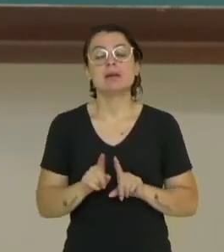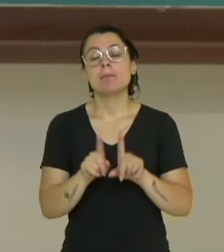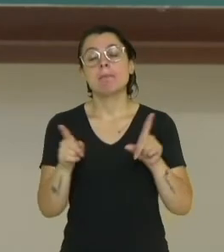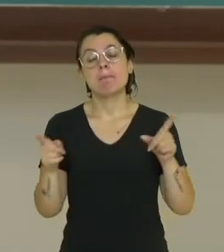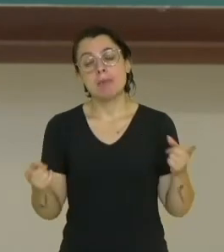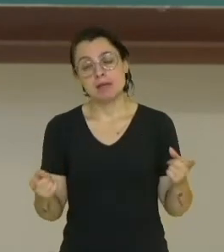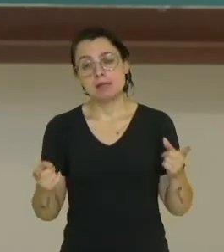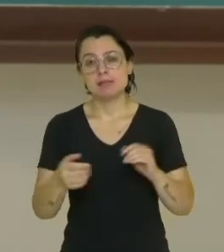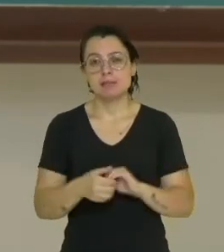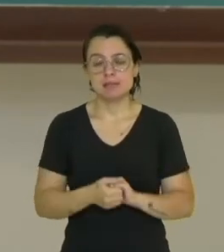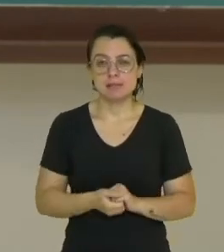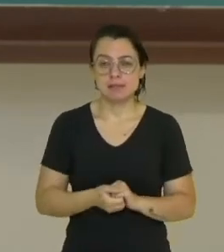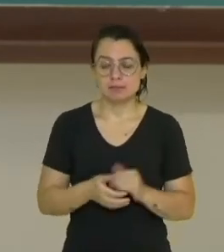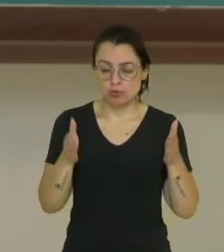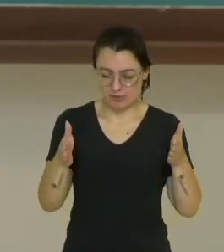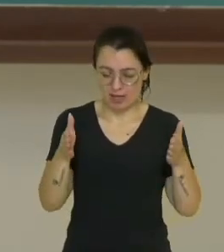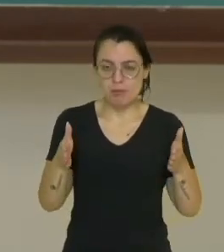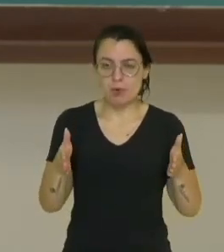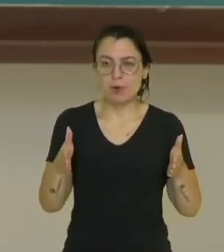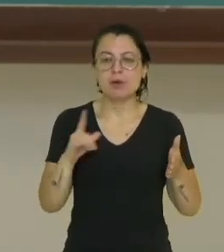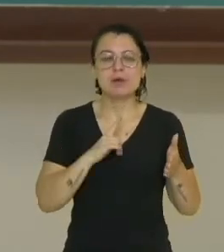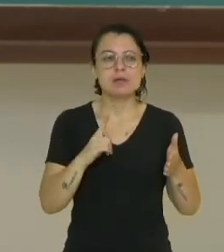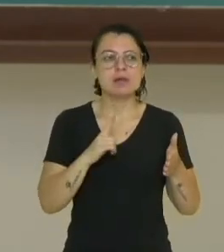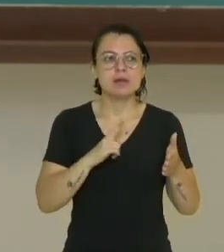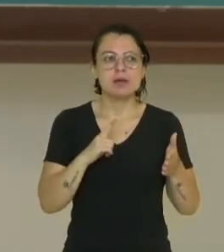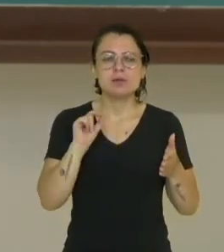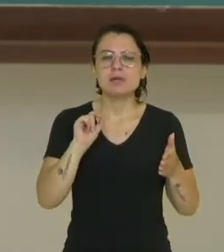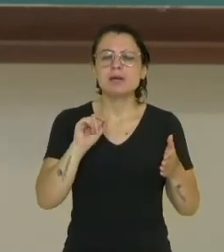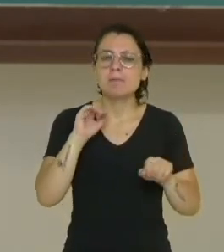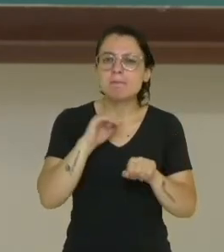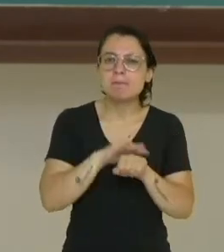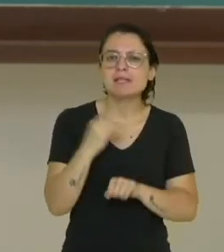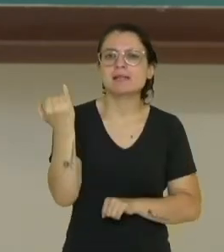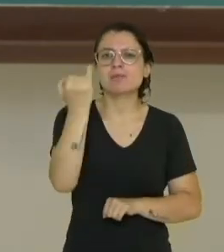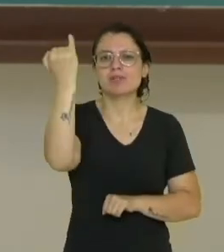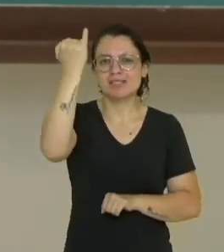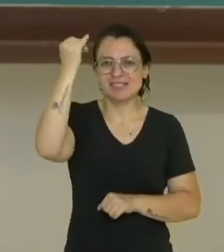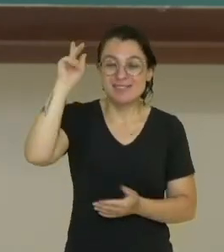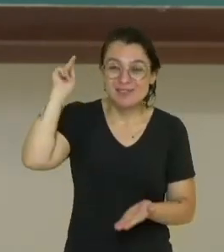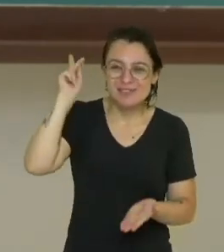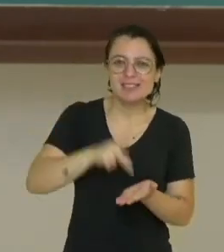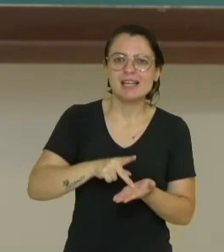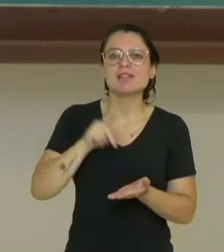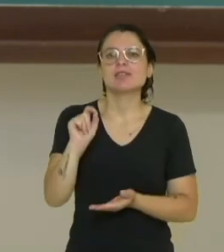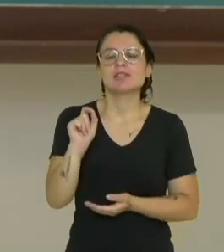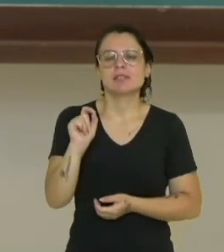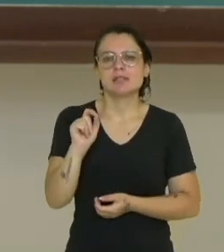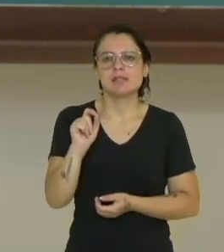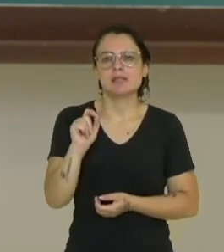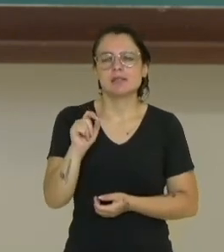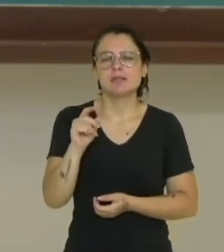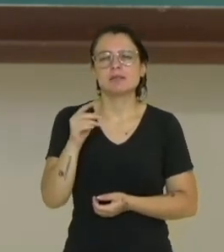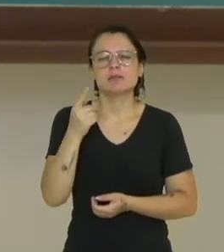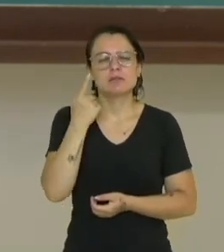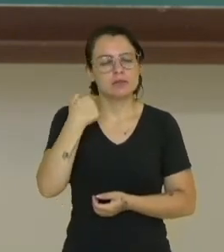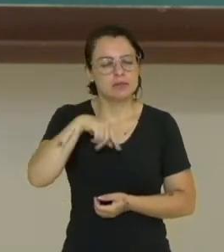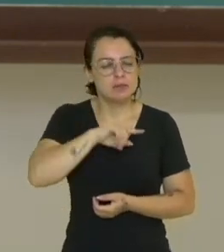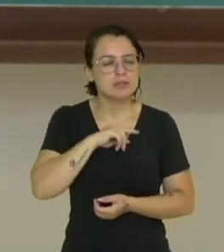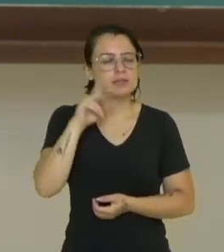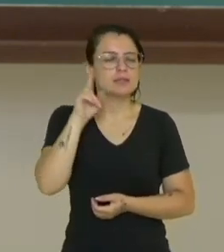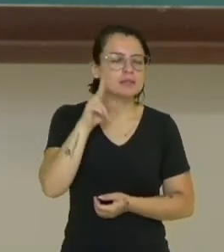termo, sabemos que o principal motivo por trás disso, na verdade, né, baseado na história já